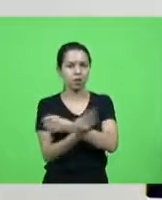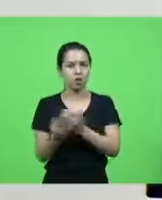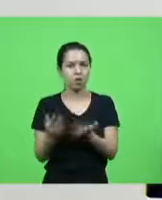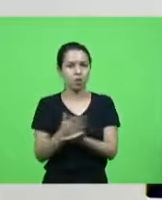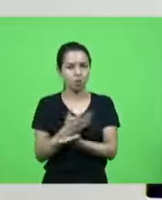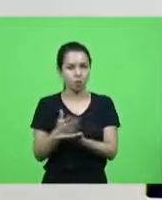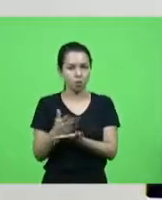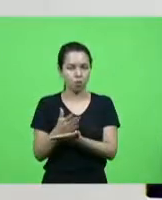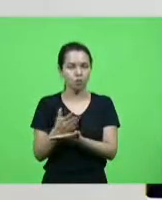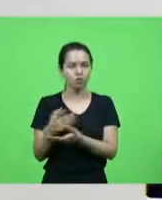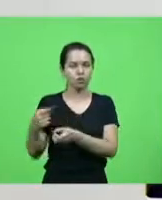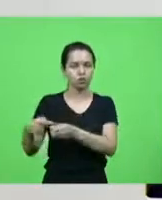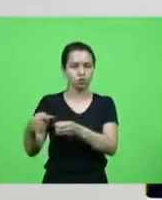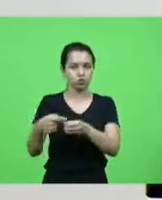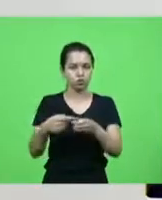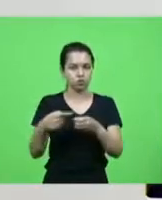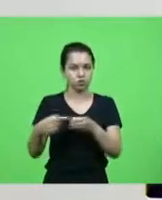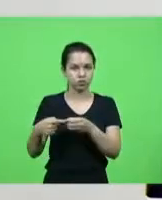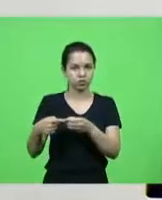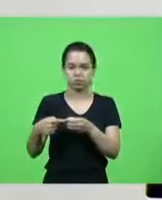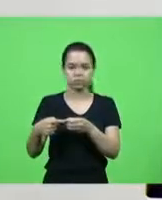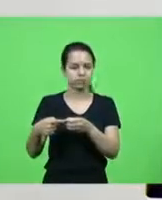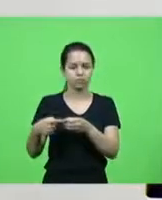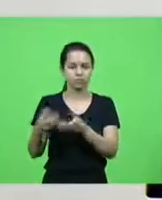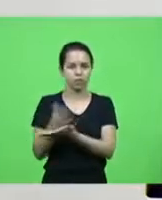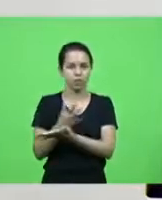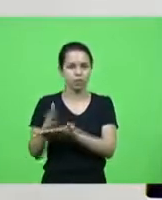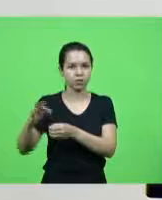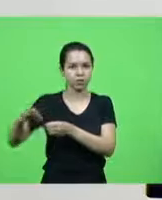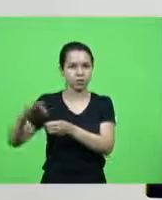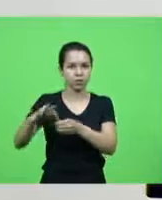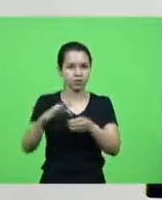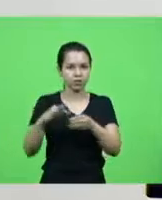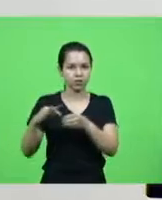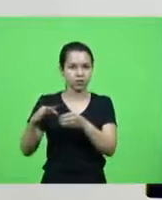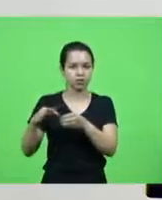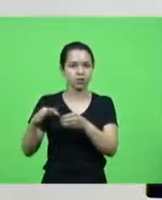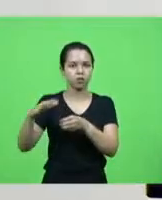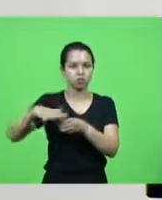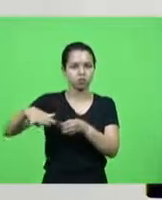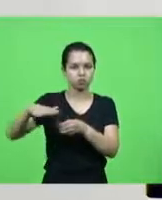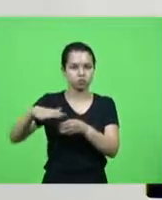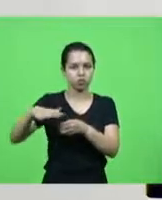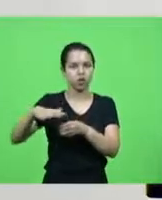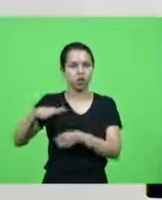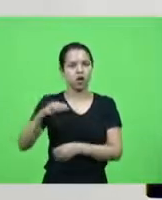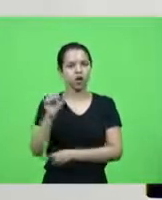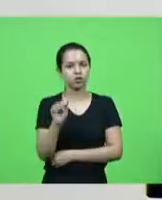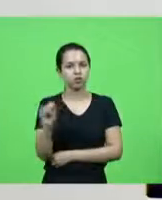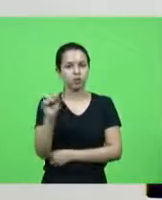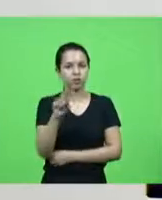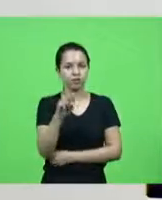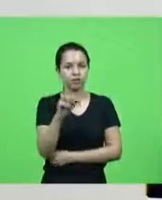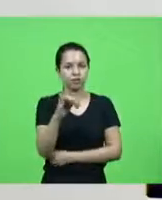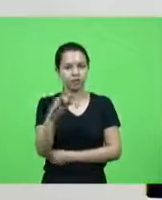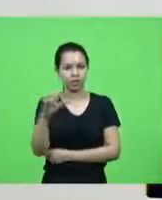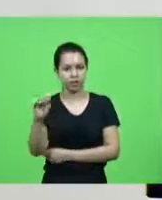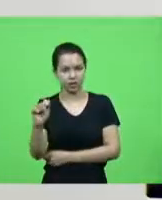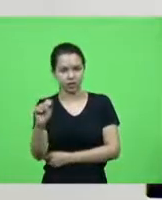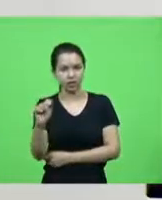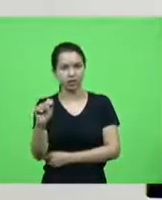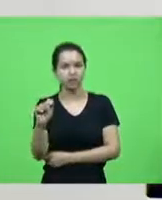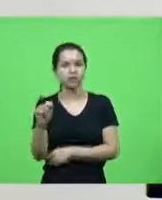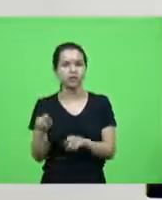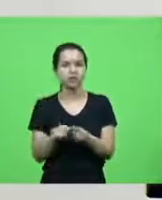Joana de Ângeles associação Vila e Arte associação de programação educacional tubaronense também tive na PAI e